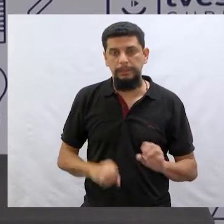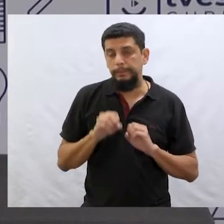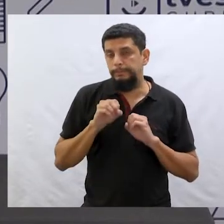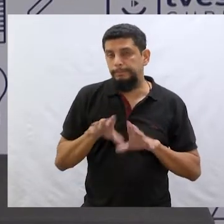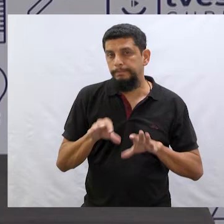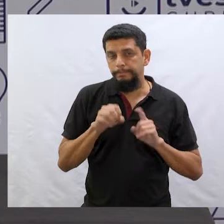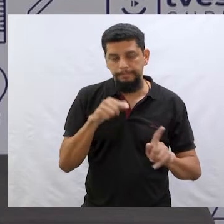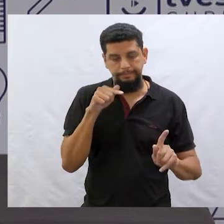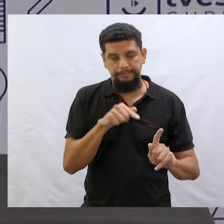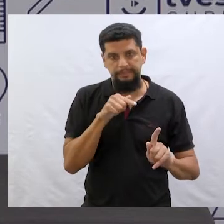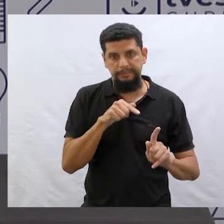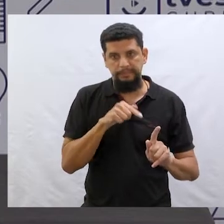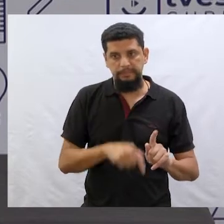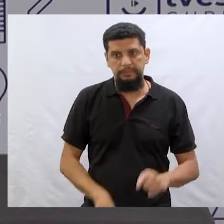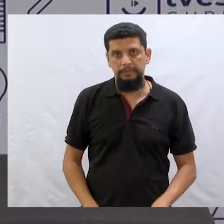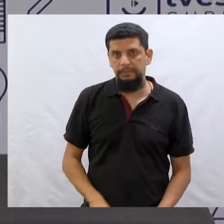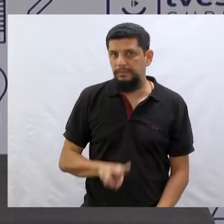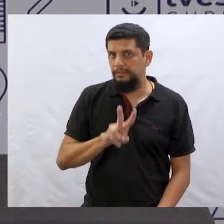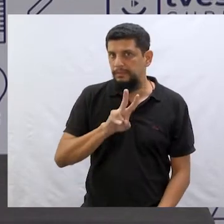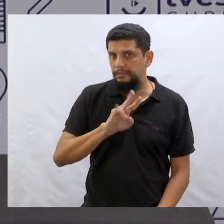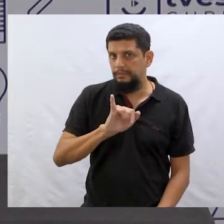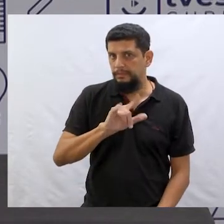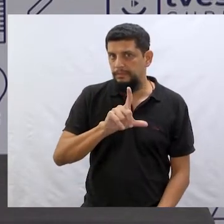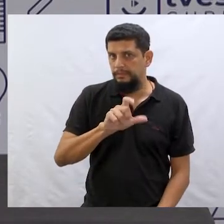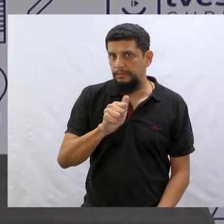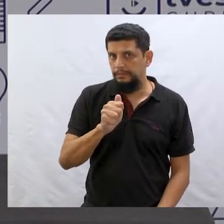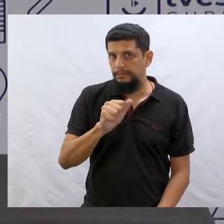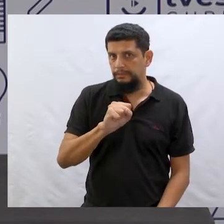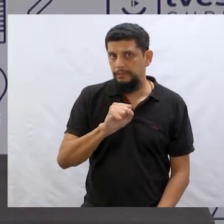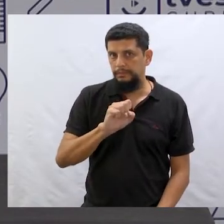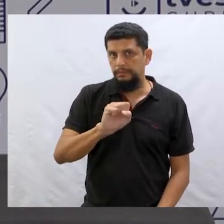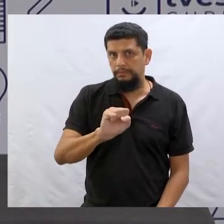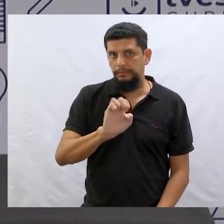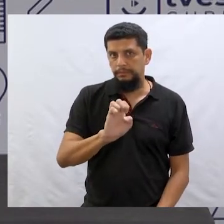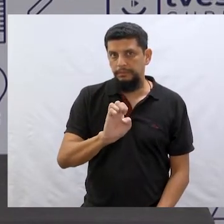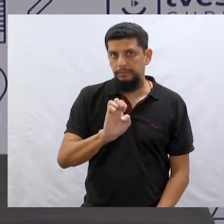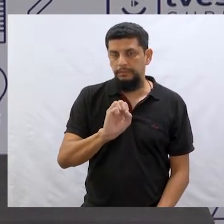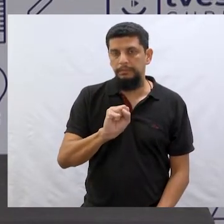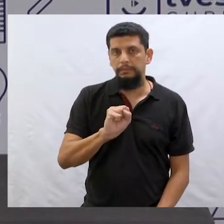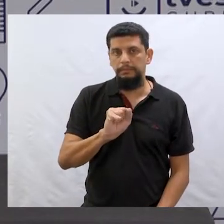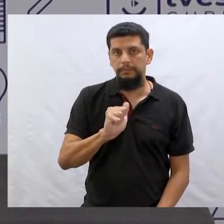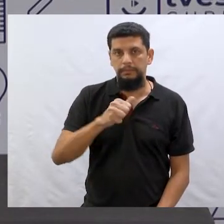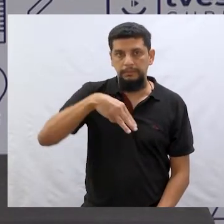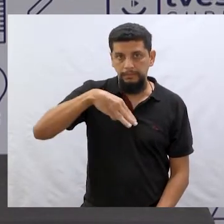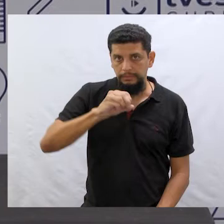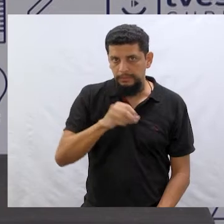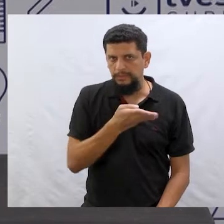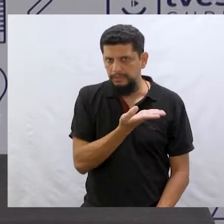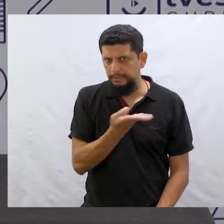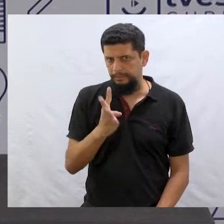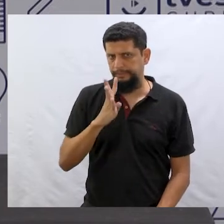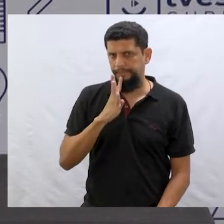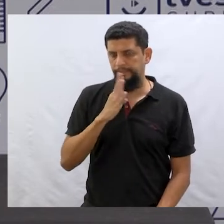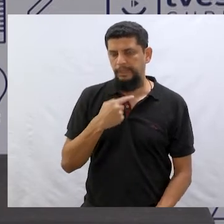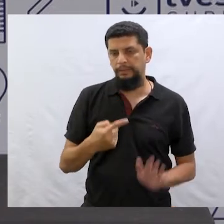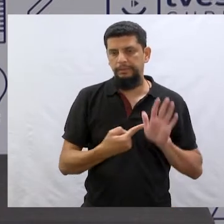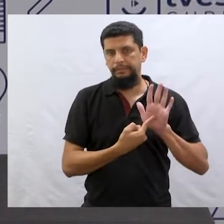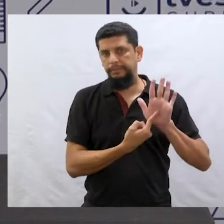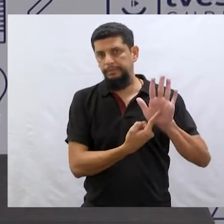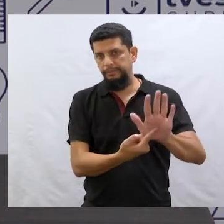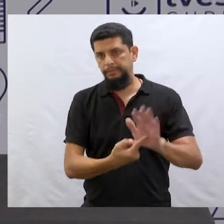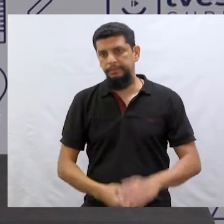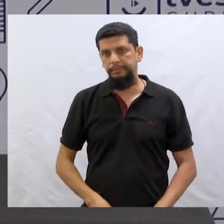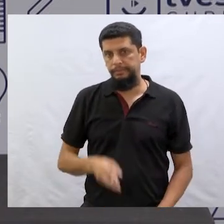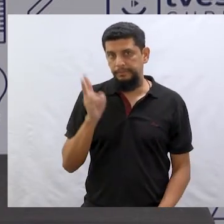né? E ele falou, Vila Sésamo. E você, conhece Vila Sésamo? Vou te mostrar aqui.